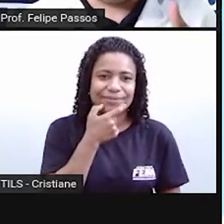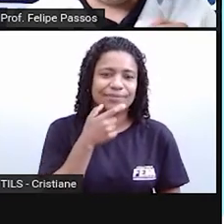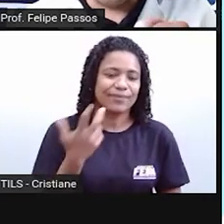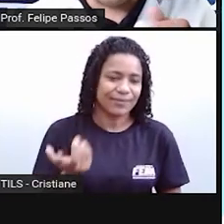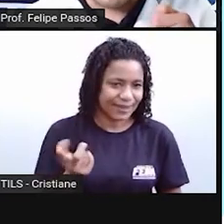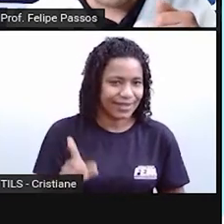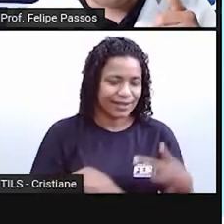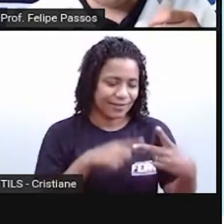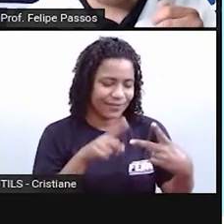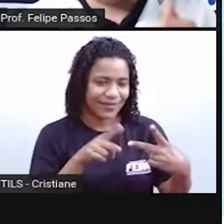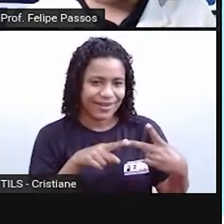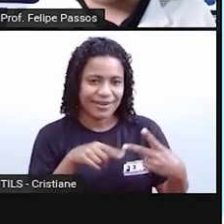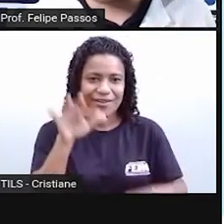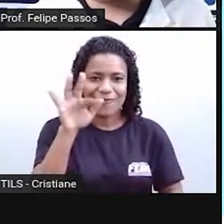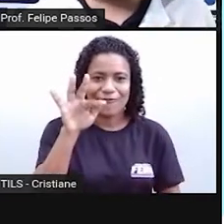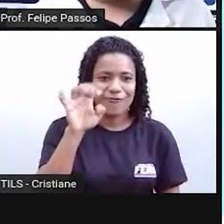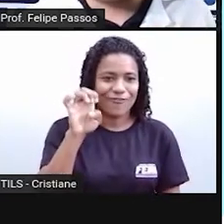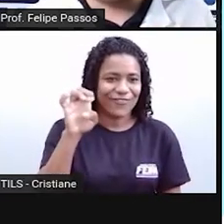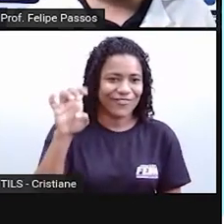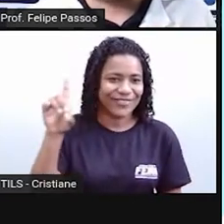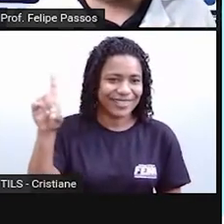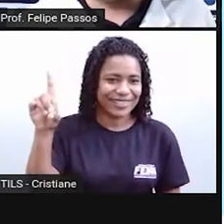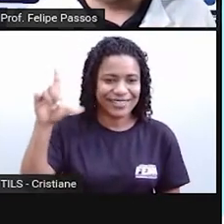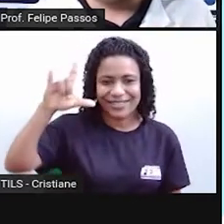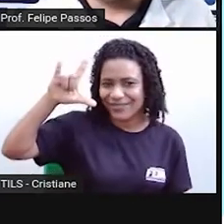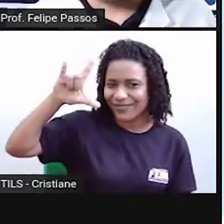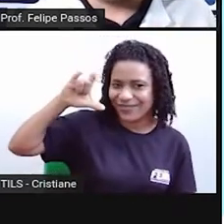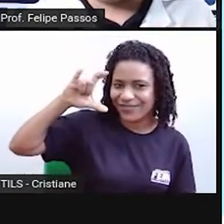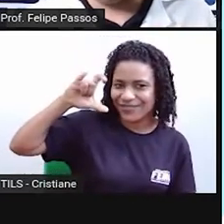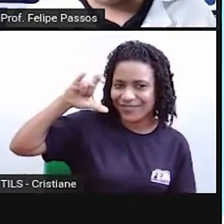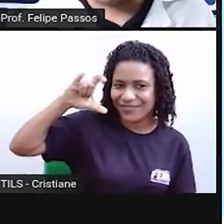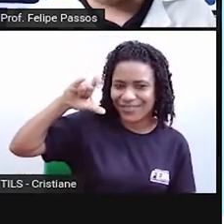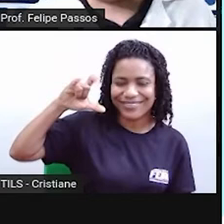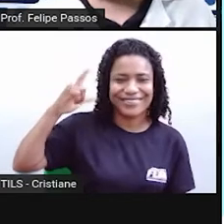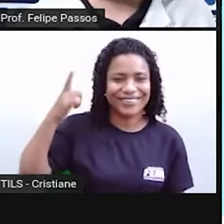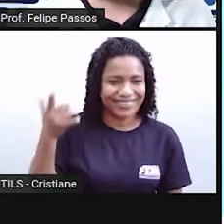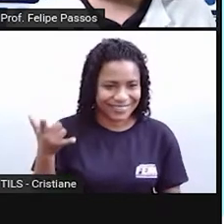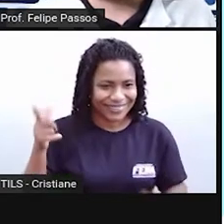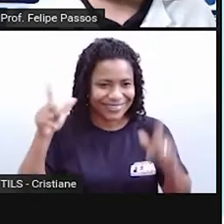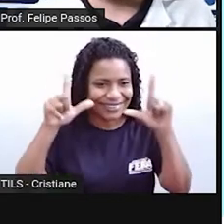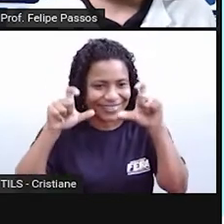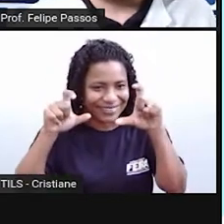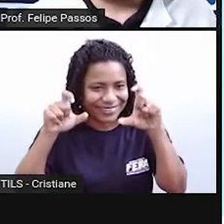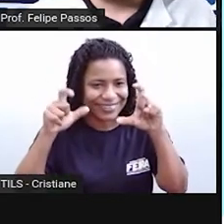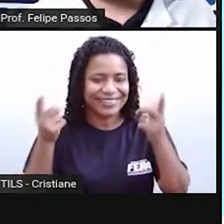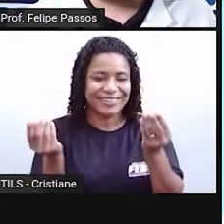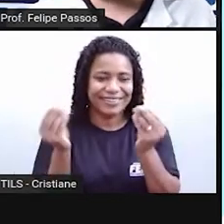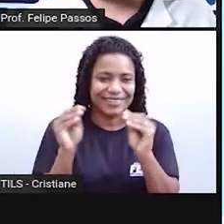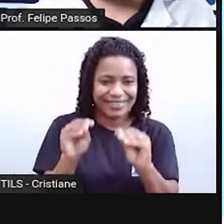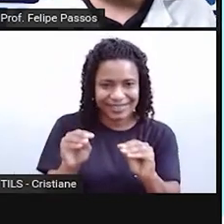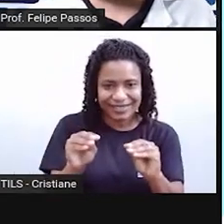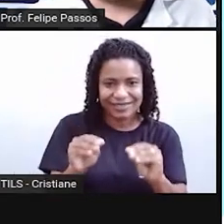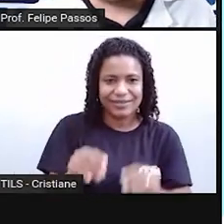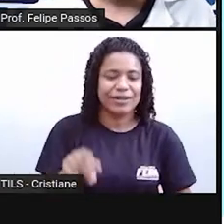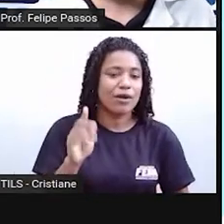onde a gente encontra lá as fotos de um perfil no Instagram, a gente usa também a mesma palavra. Facebook é o nome de uma